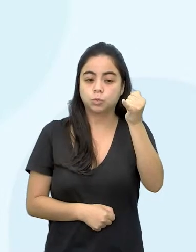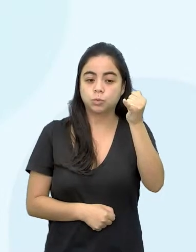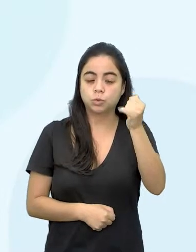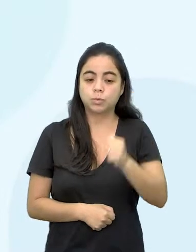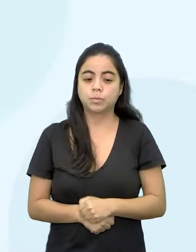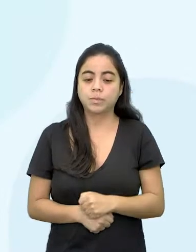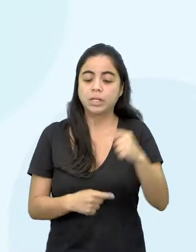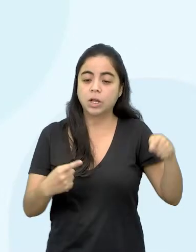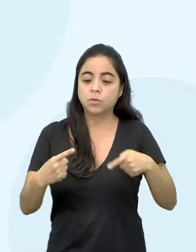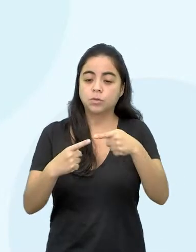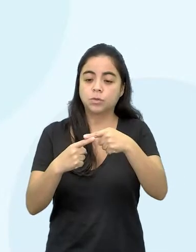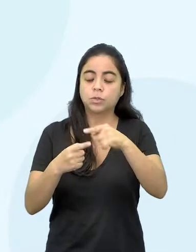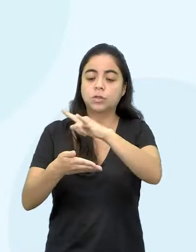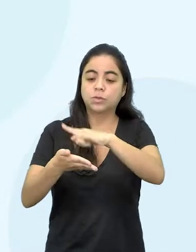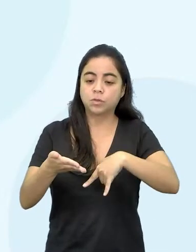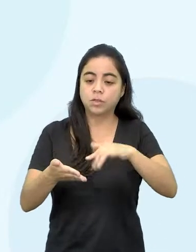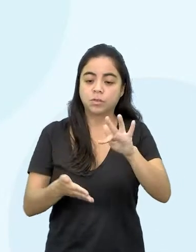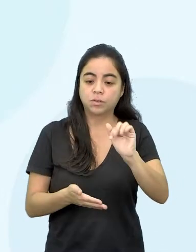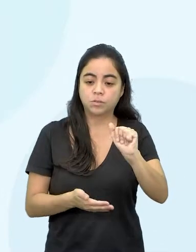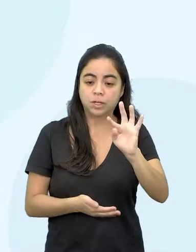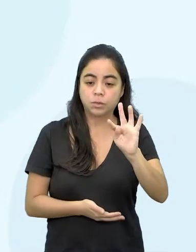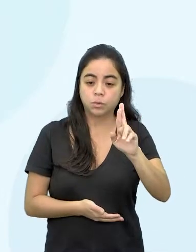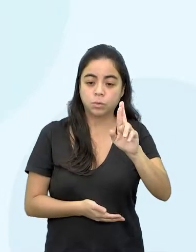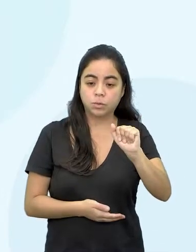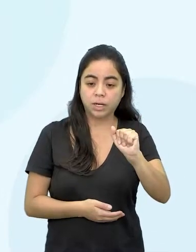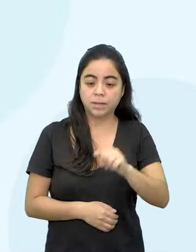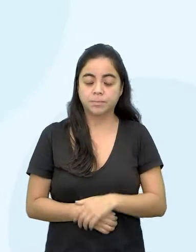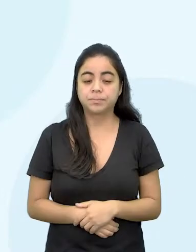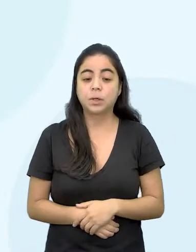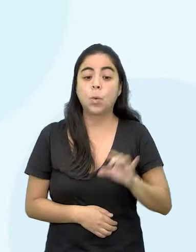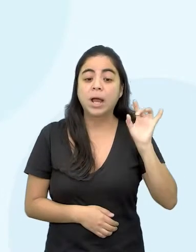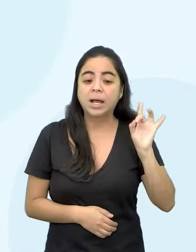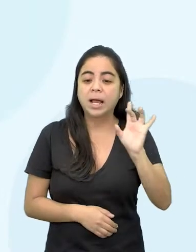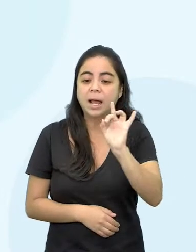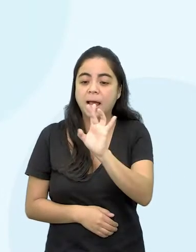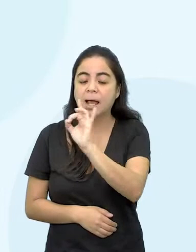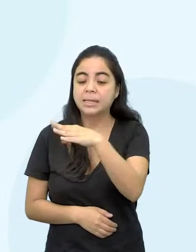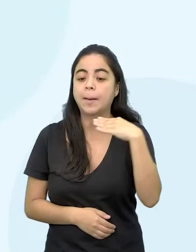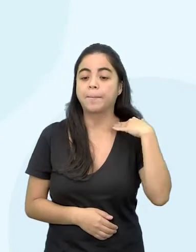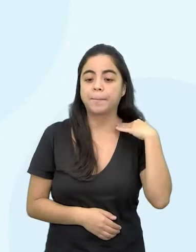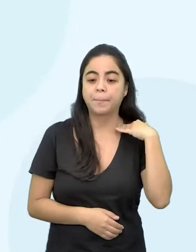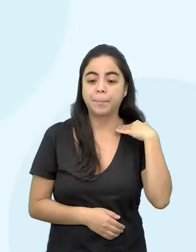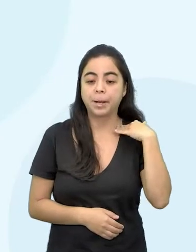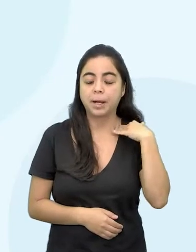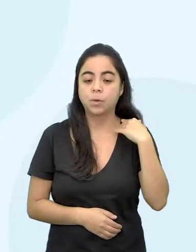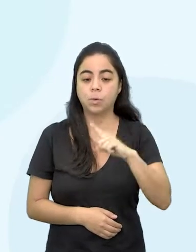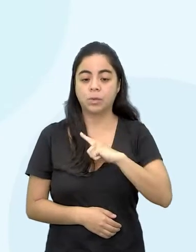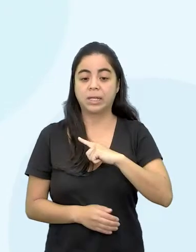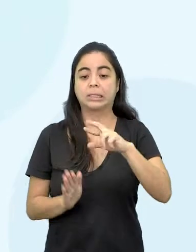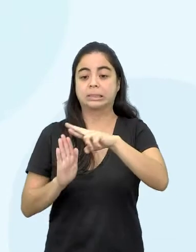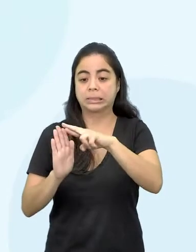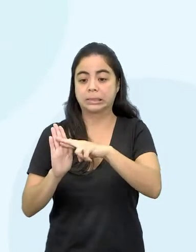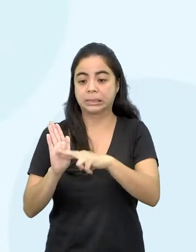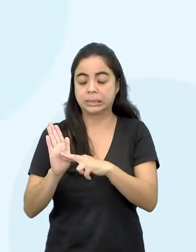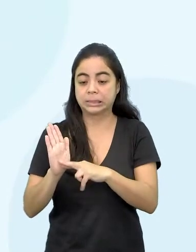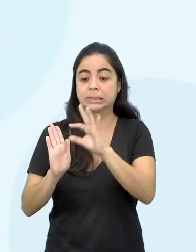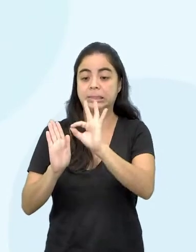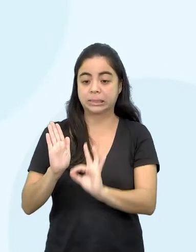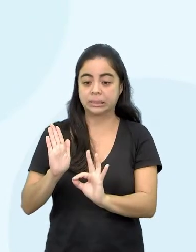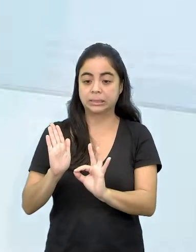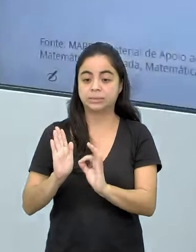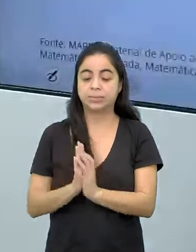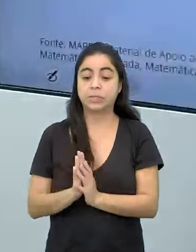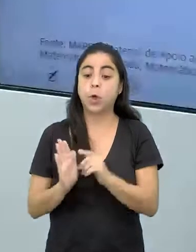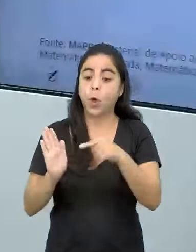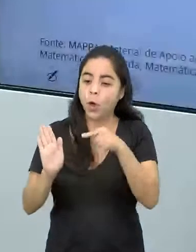de acordo com a indicação na fatura. Então é muito importante cada instituição bancária ter uma instrução. E essa instrução